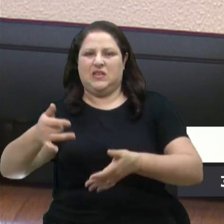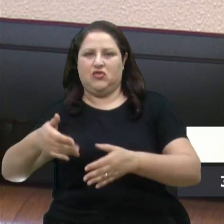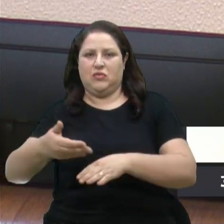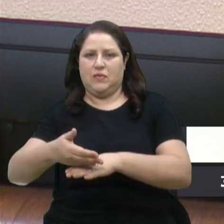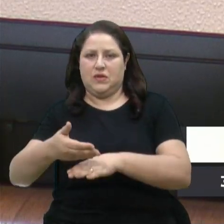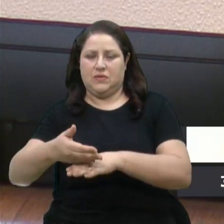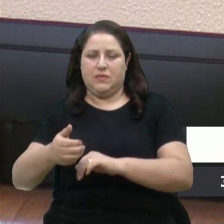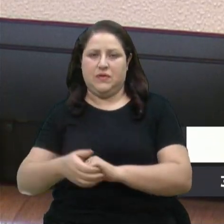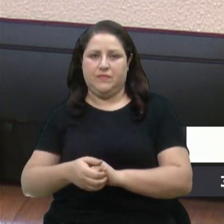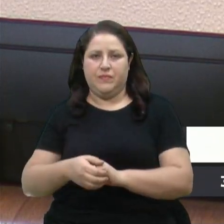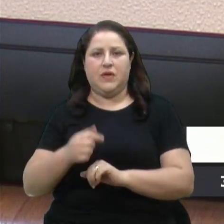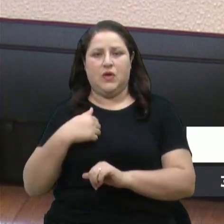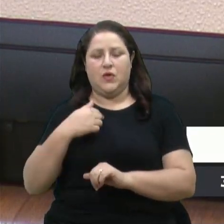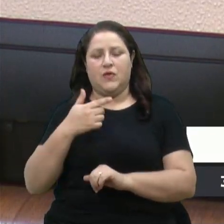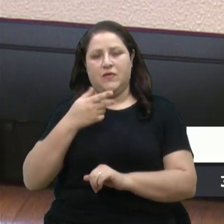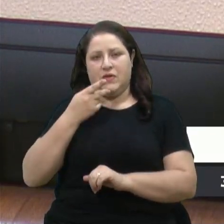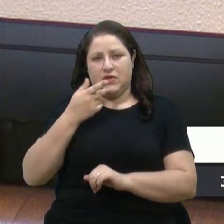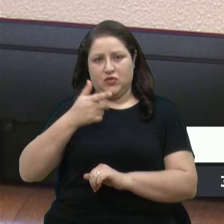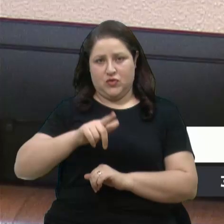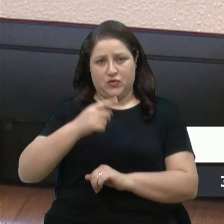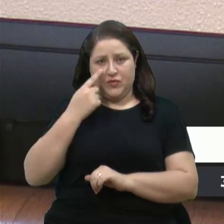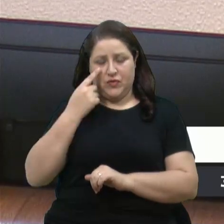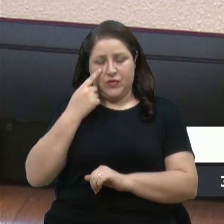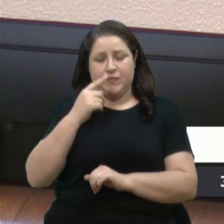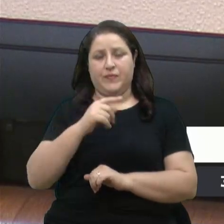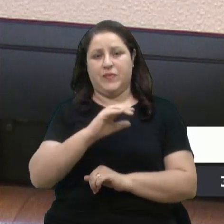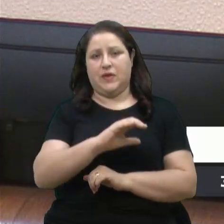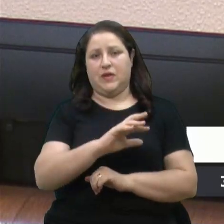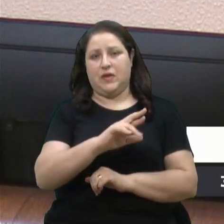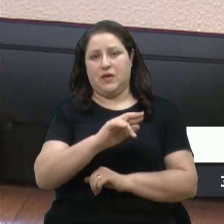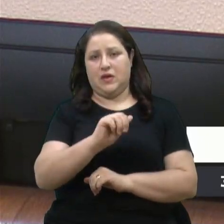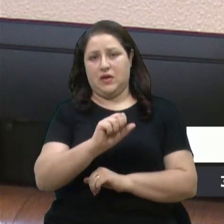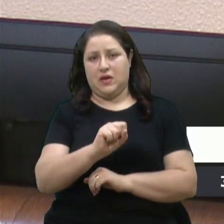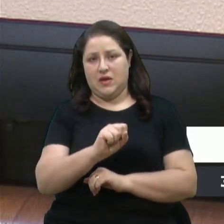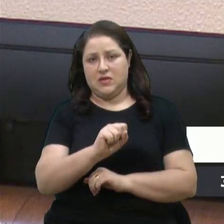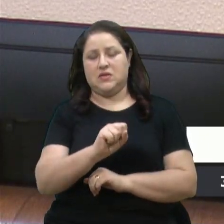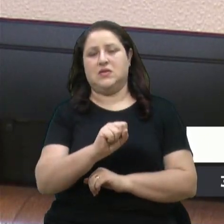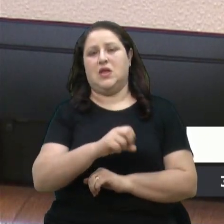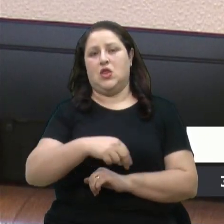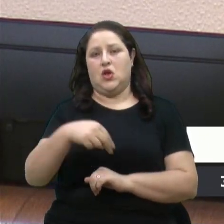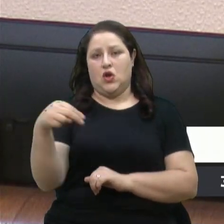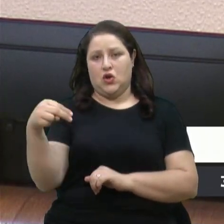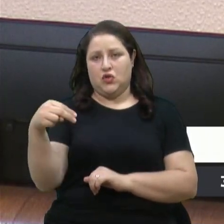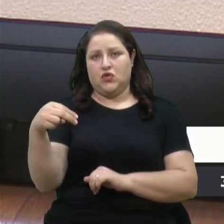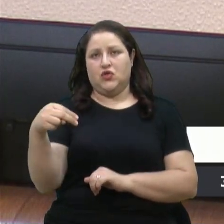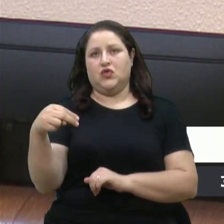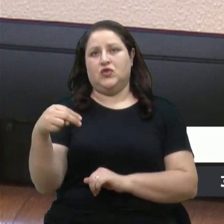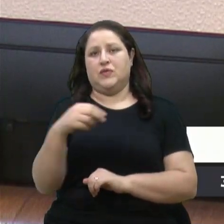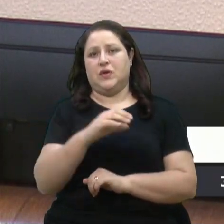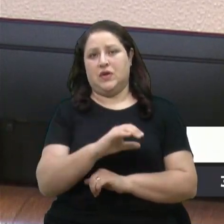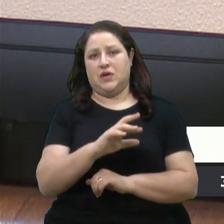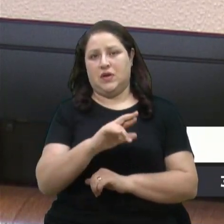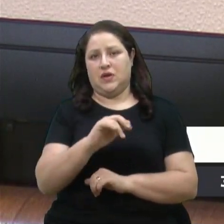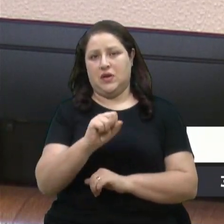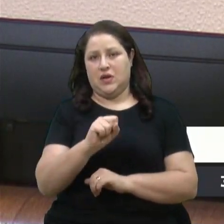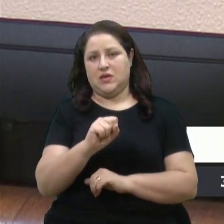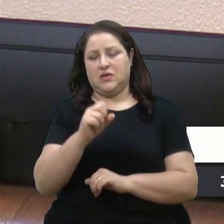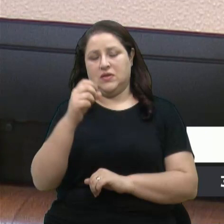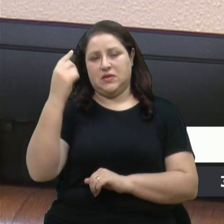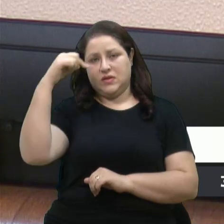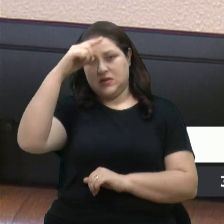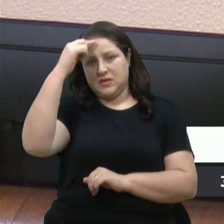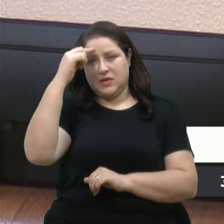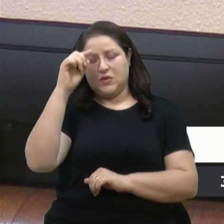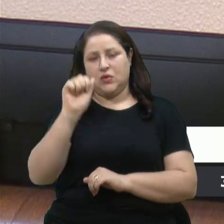hoje, de que os CRAS, principalmente o CRAS Zona Norte, o CRAS Santo Antônio,